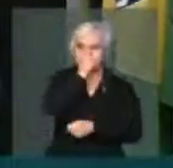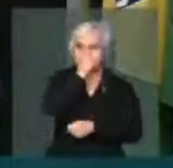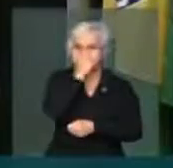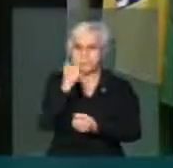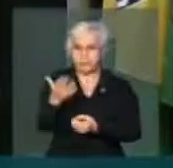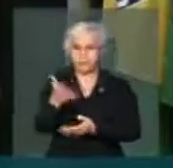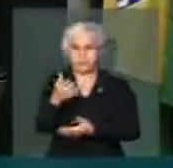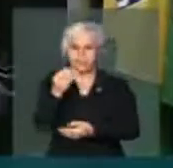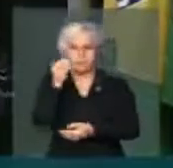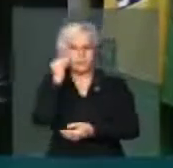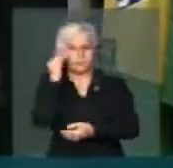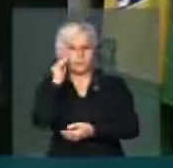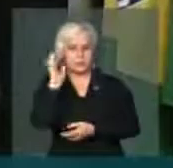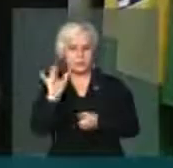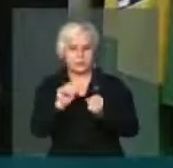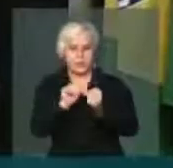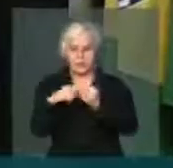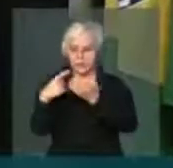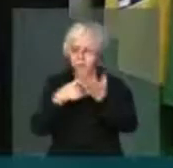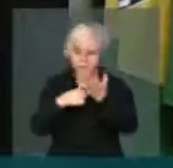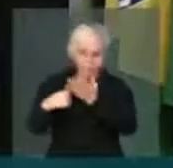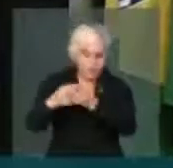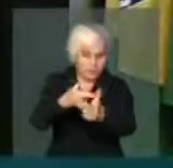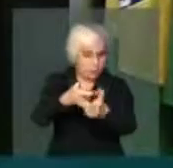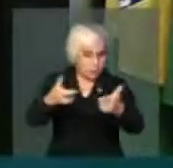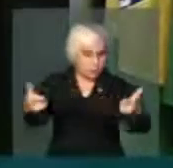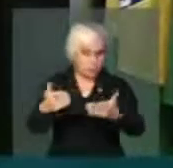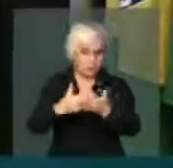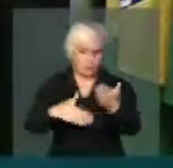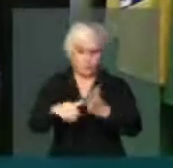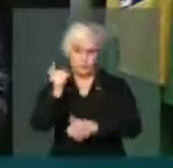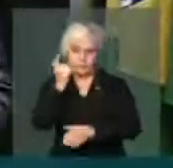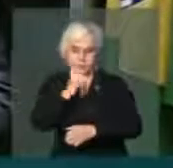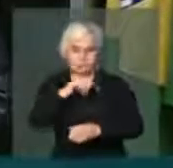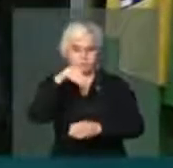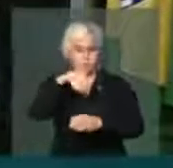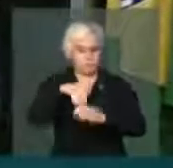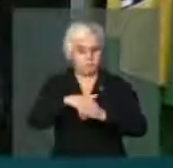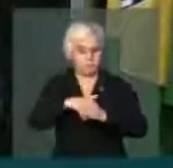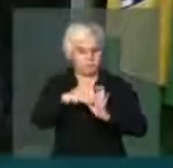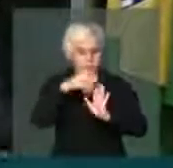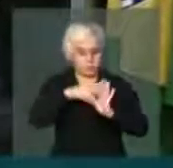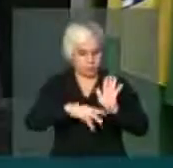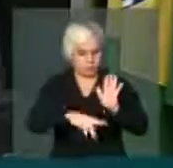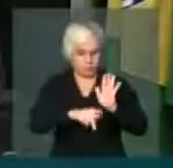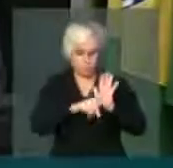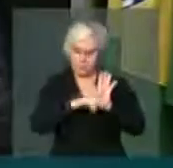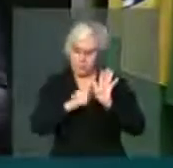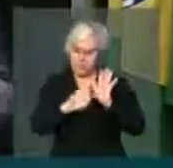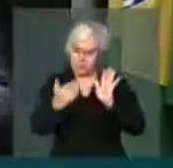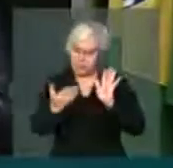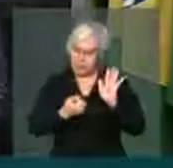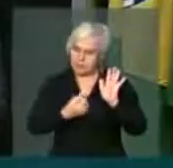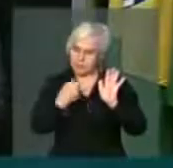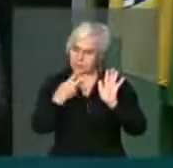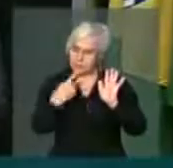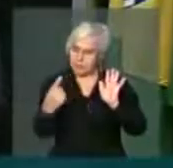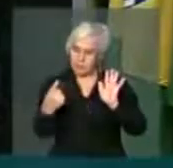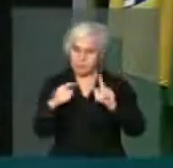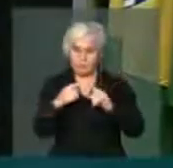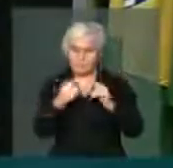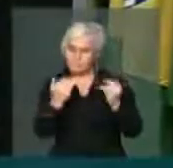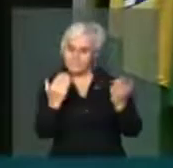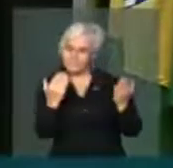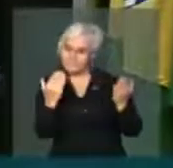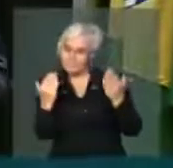Tentaram fazer um breve acordo para se votar esse PLN, mas, pelo